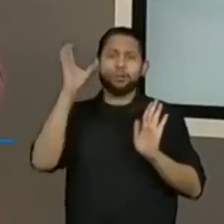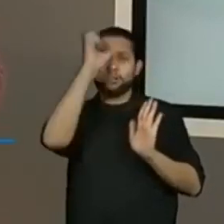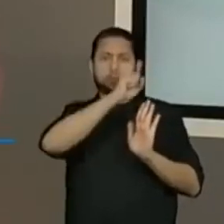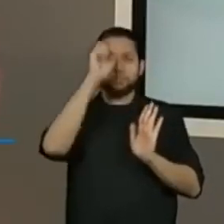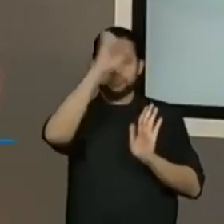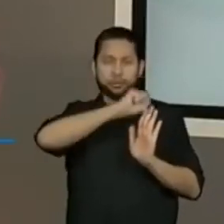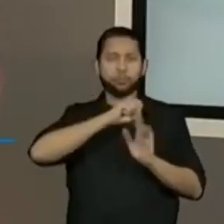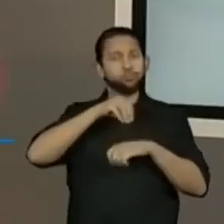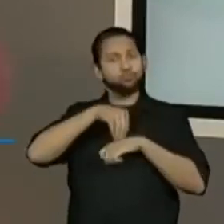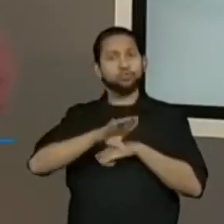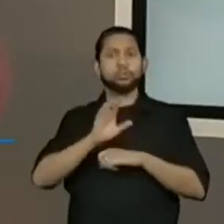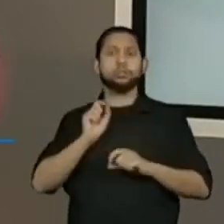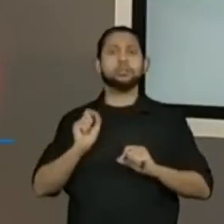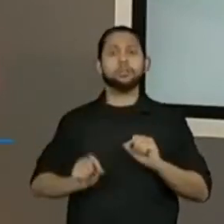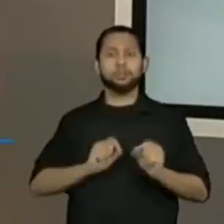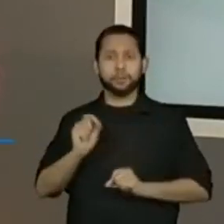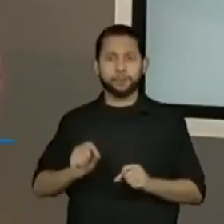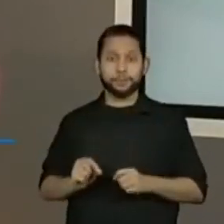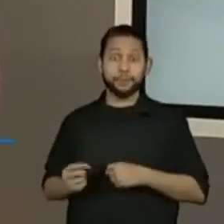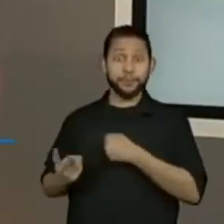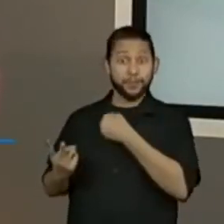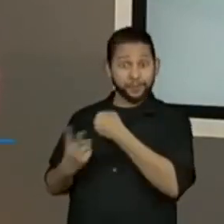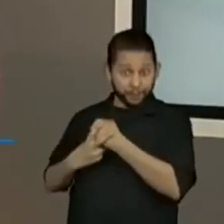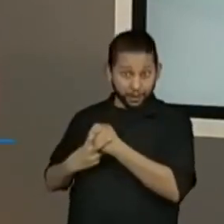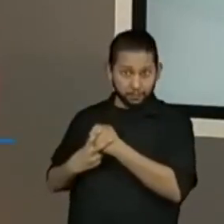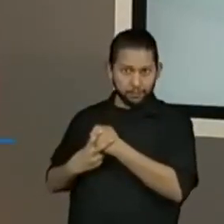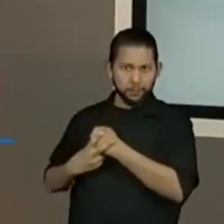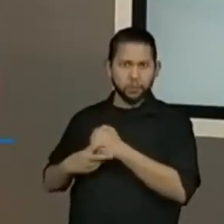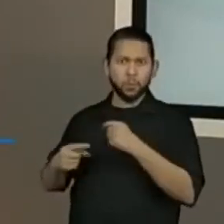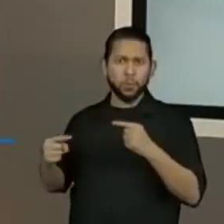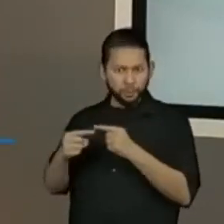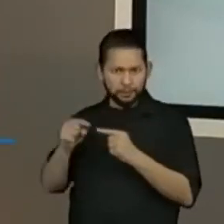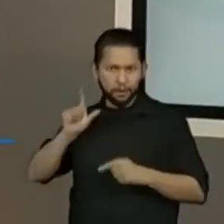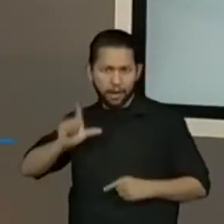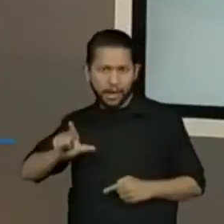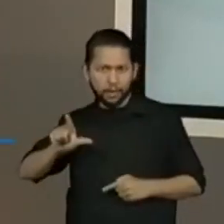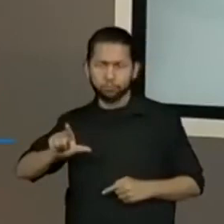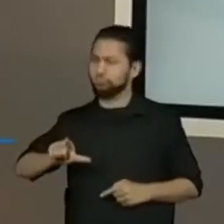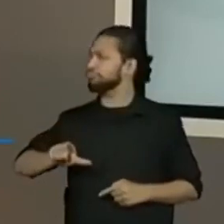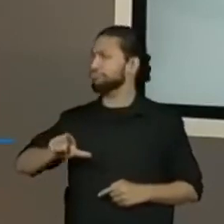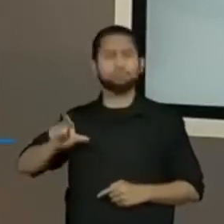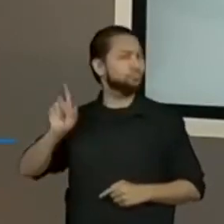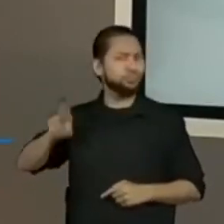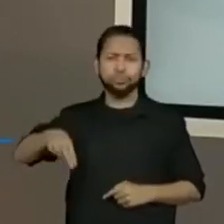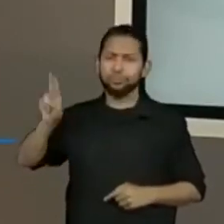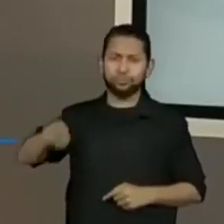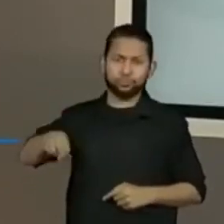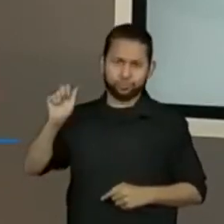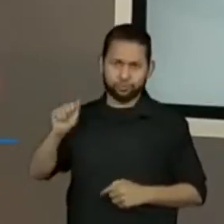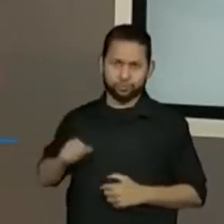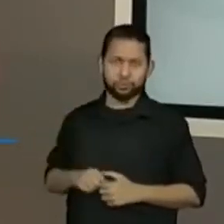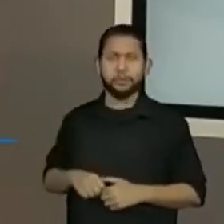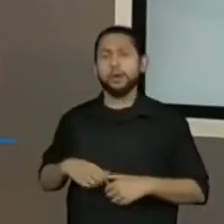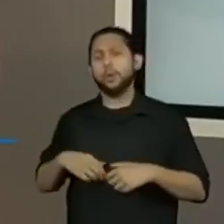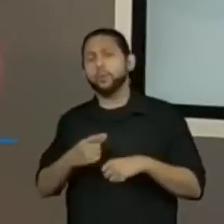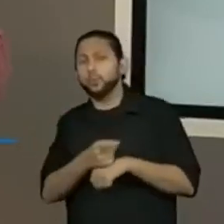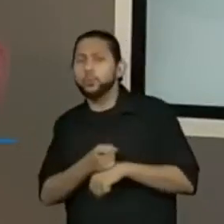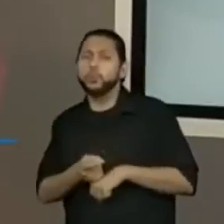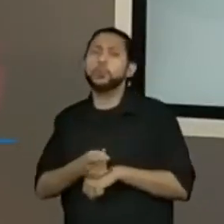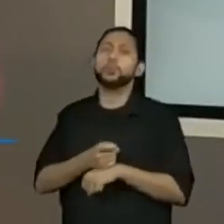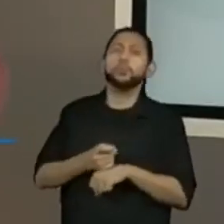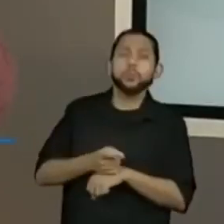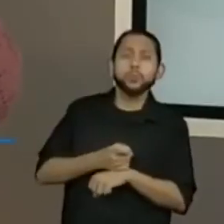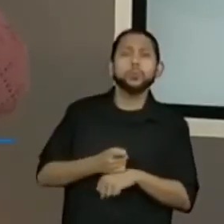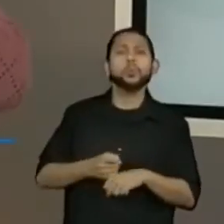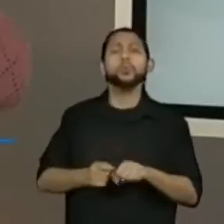ouro aí da professora para vocês darem andamento na atividade. As outras palavras, adjetivo, substantivo